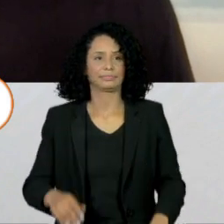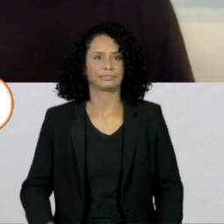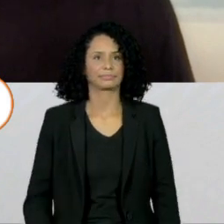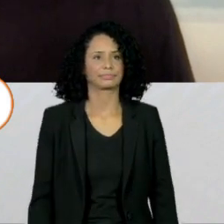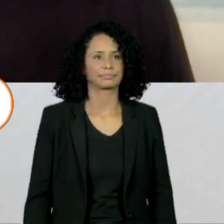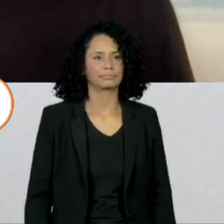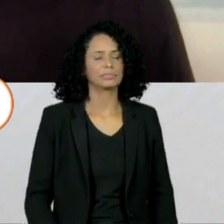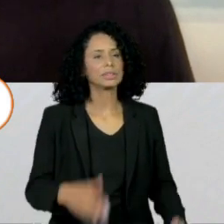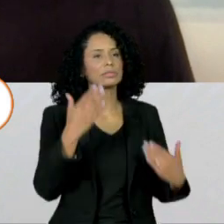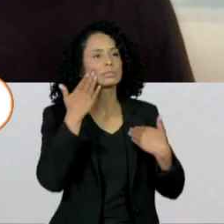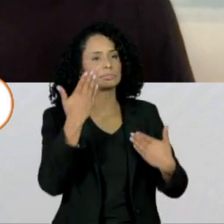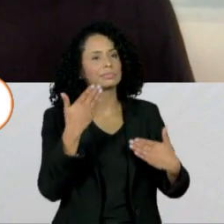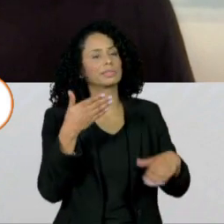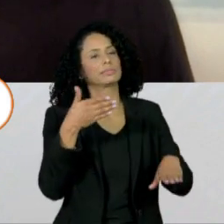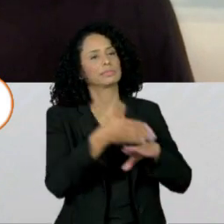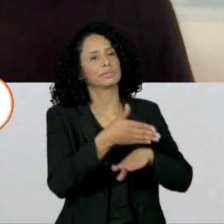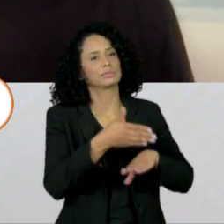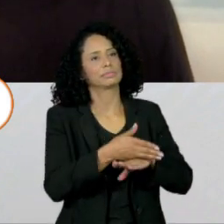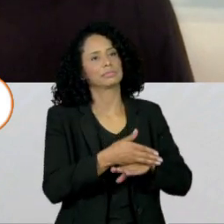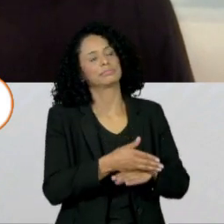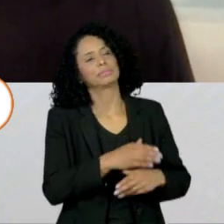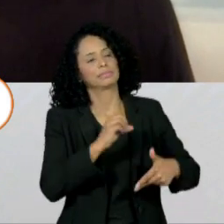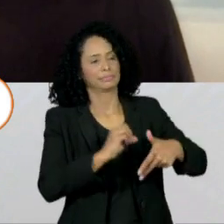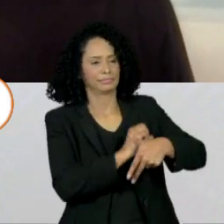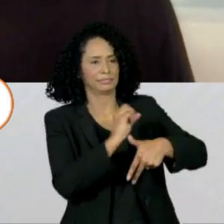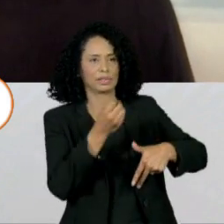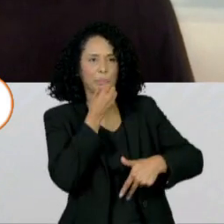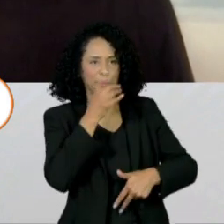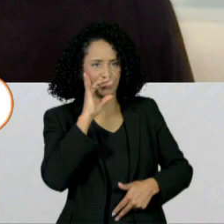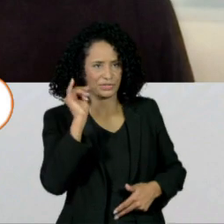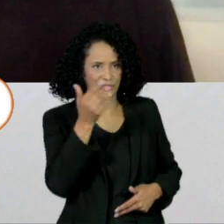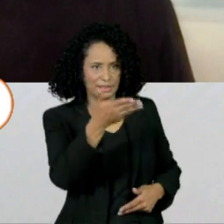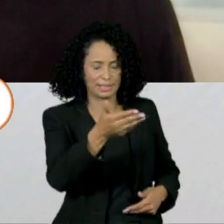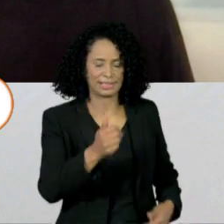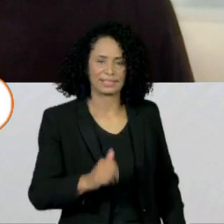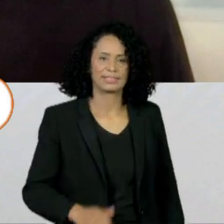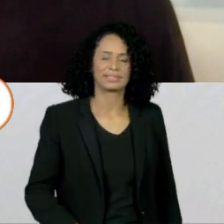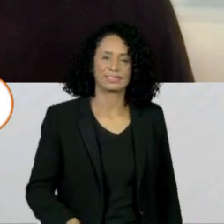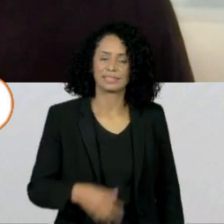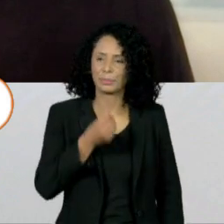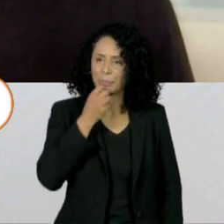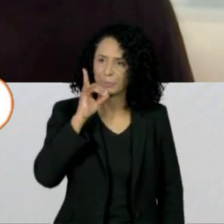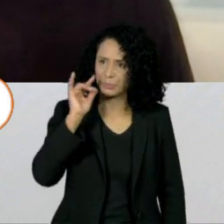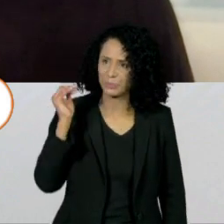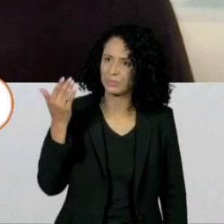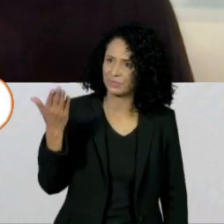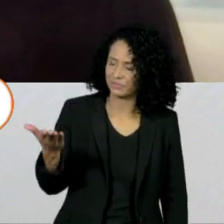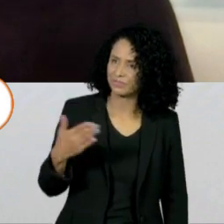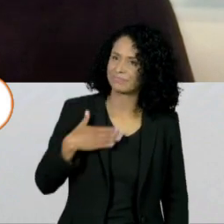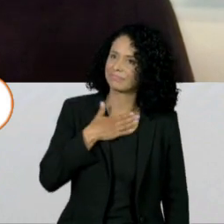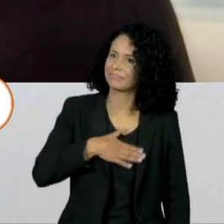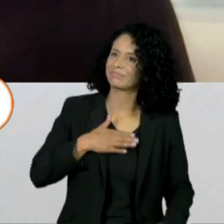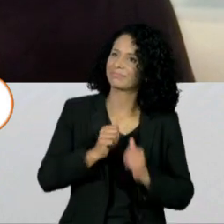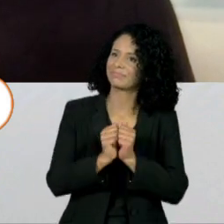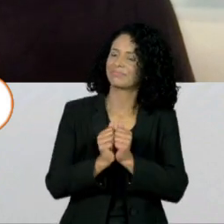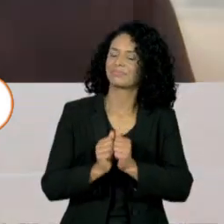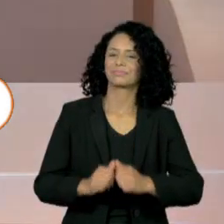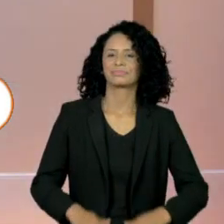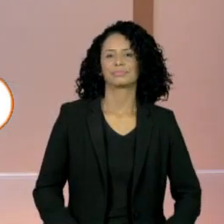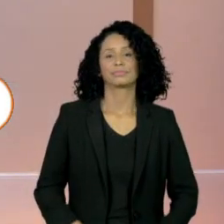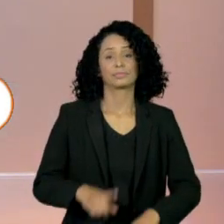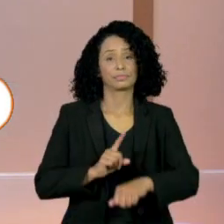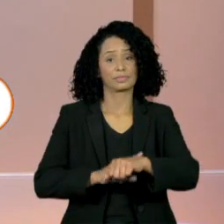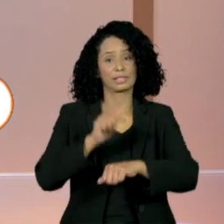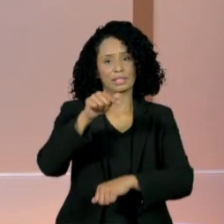Adriano, obrigado pela sua participação aqui nesta manhã e bom dia para o senhor, viu? Bom dia para você e um prazer falar com vocês. Agora são